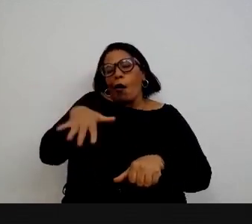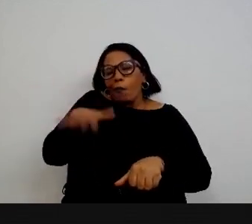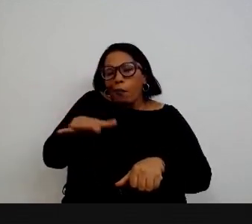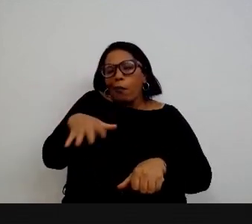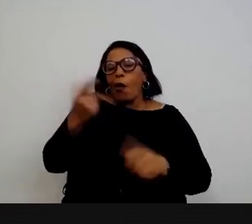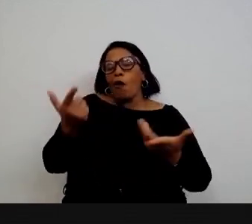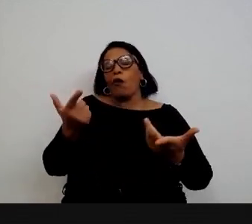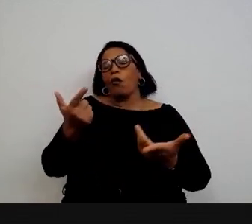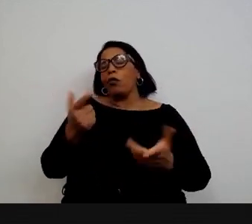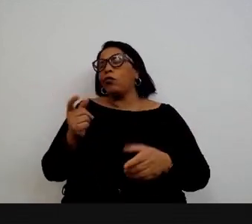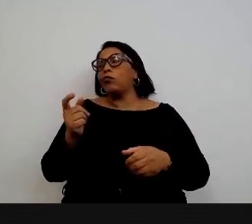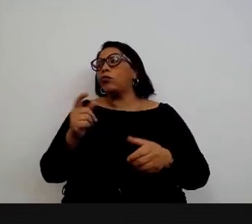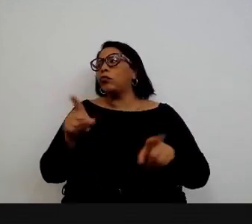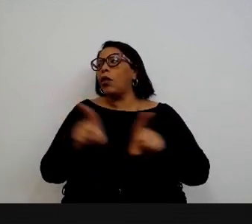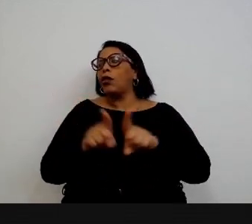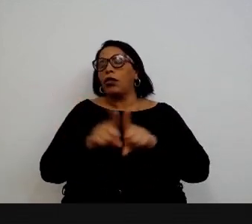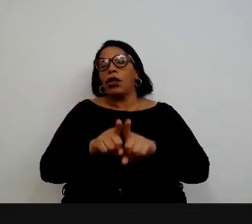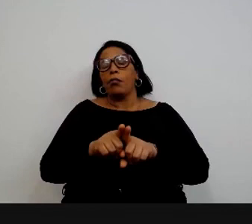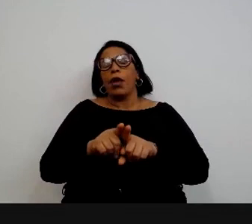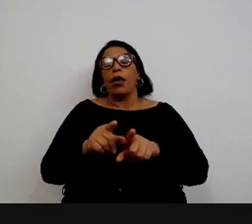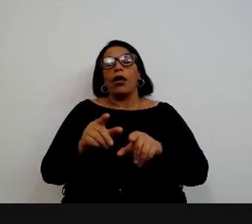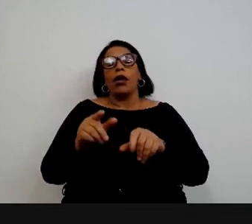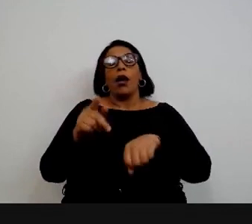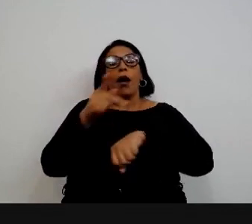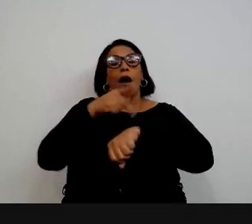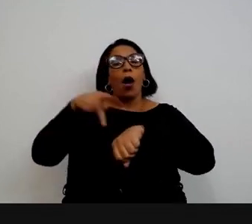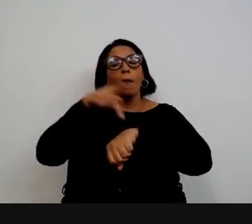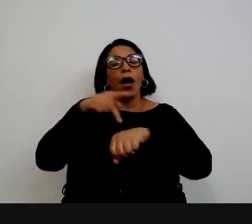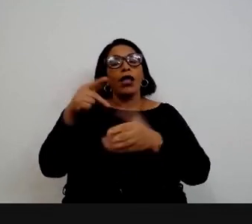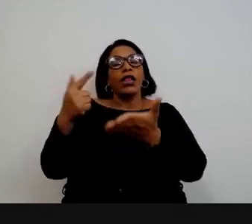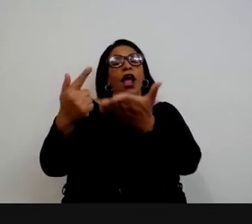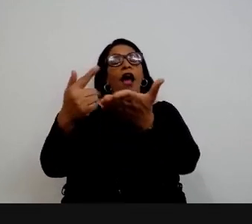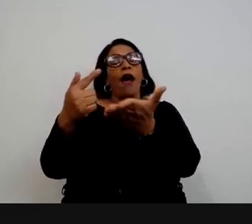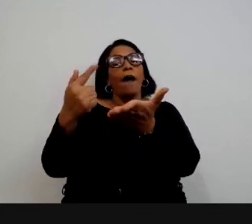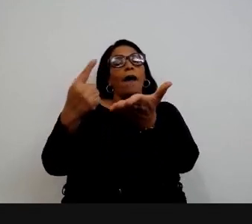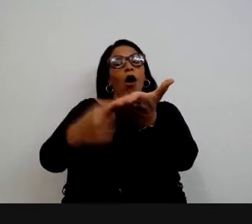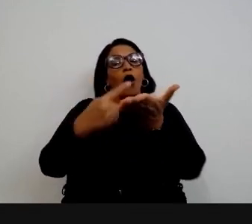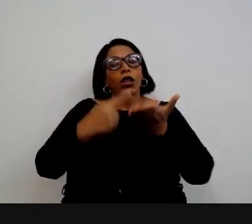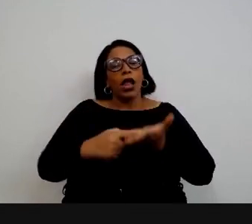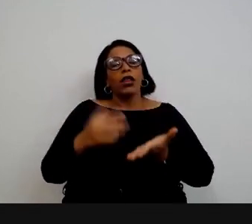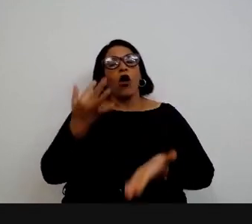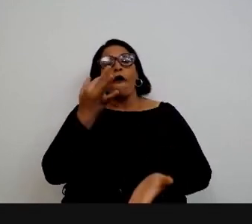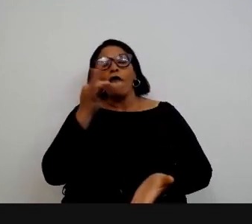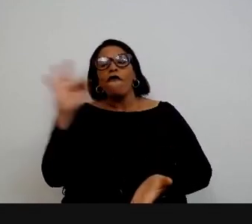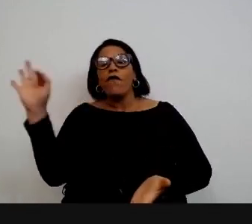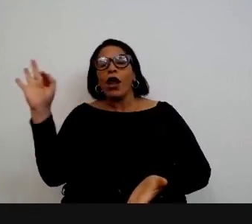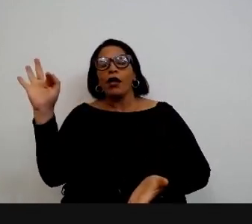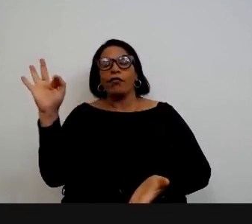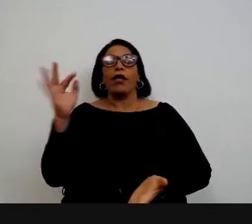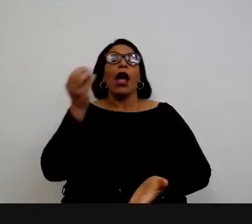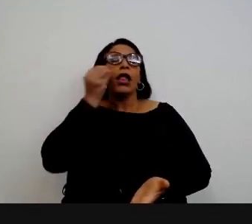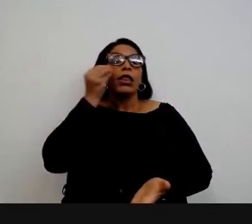a outra parceria que a gente tem que é muito antiga é a parceria com a França porque a inspiração da Enap foi a Enap francesa